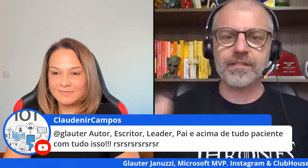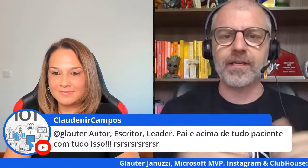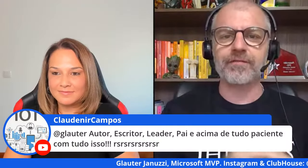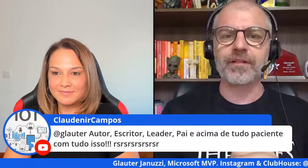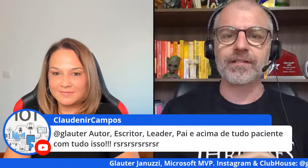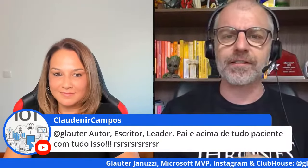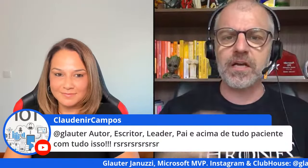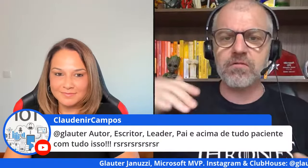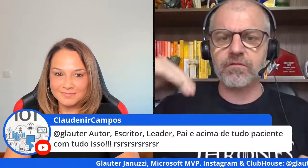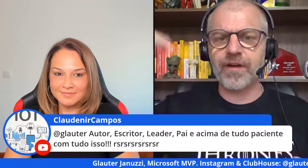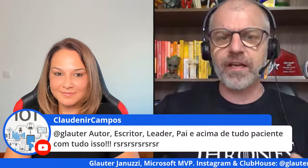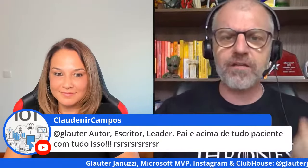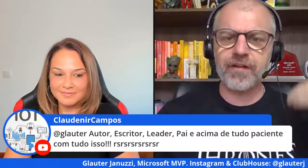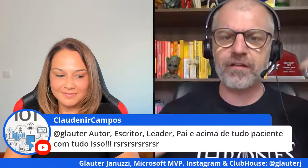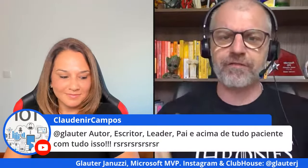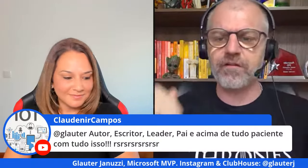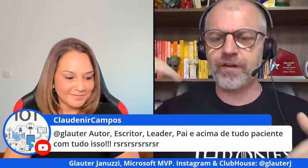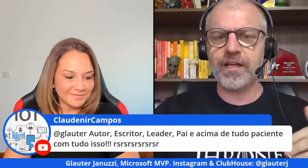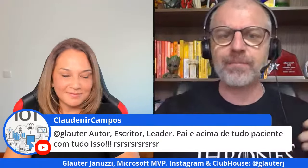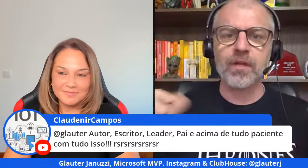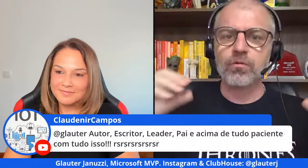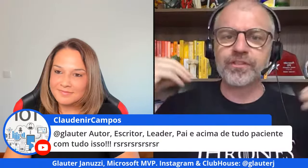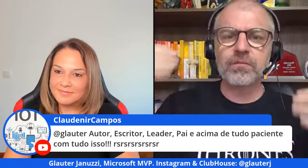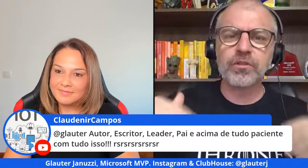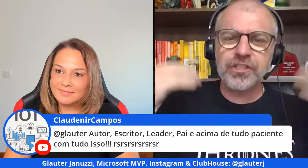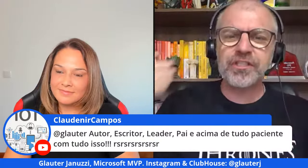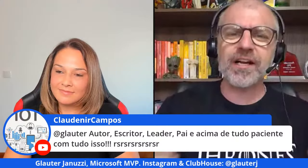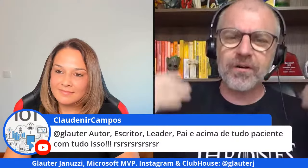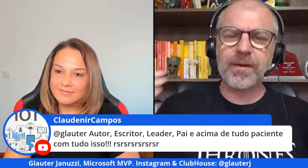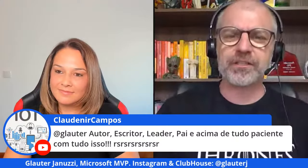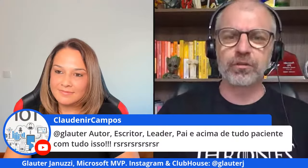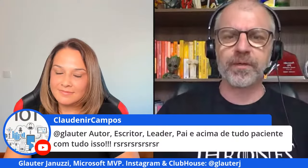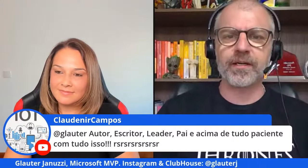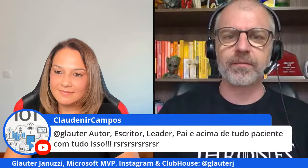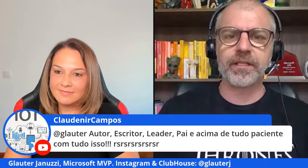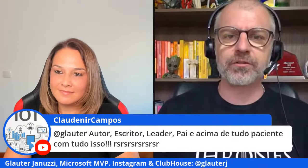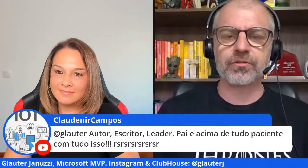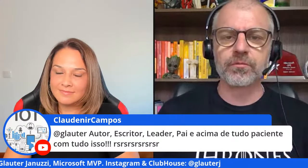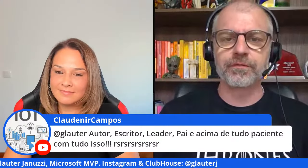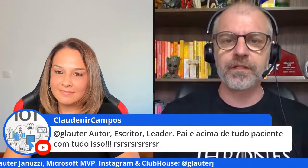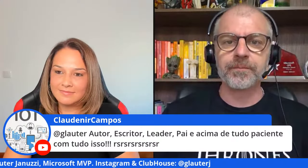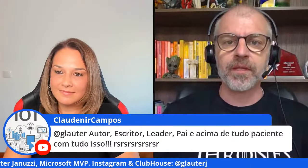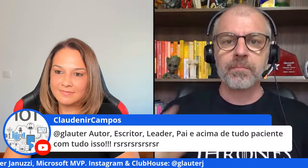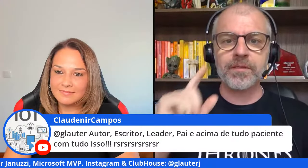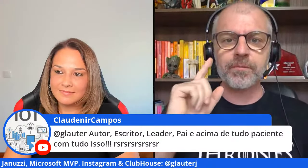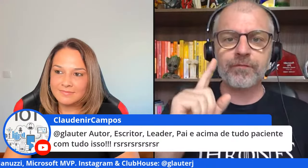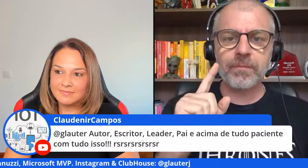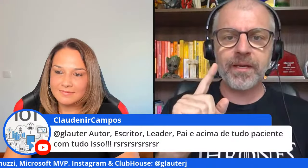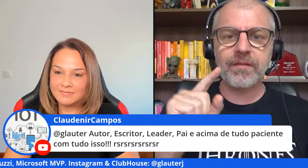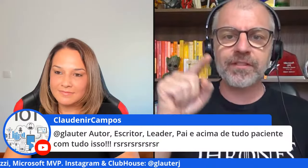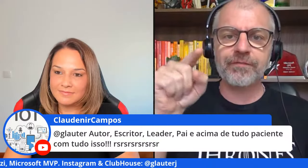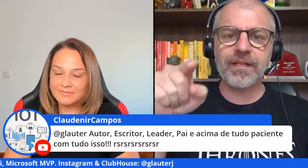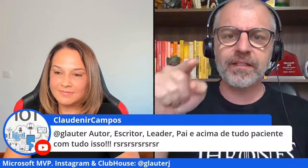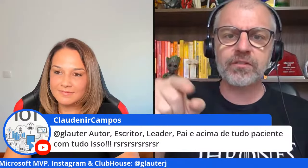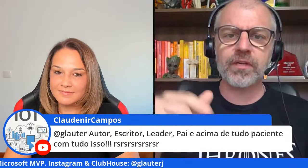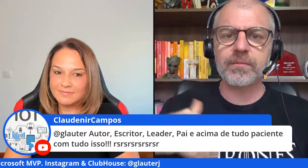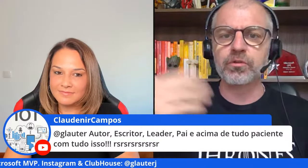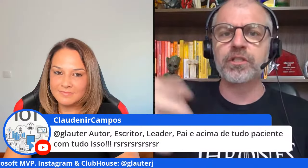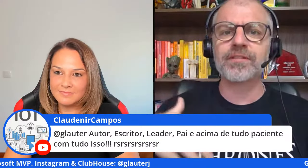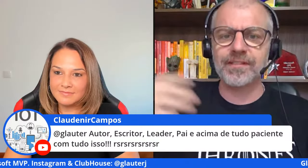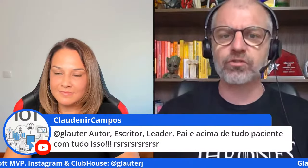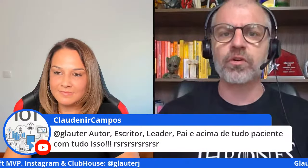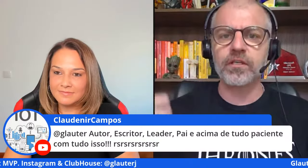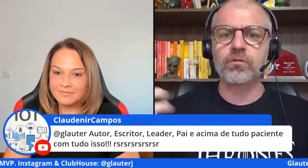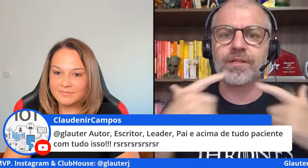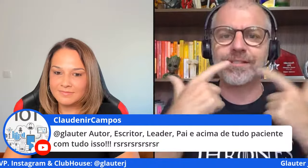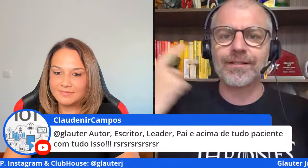jovens né falando assim não eu falhei falei feio falei rápido usando um monte de jargão batido pra caramba que a gente costuma ouvir mas eu falei peraí você falaria isso aí